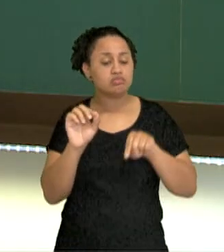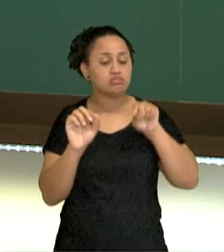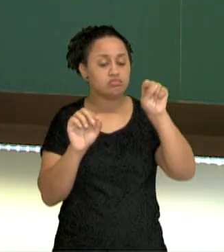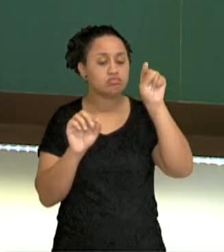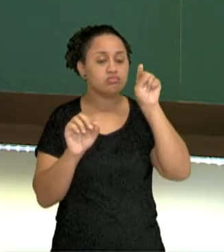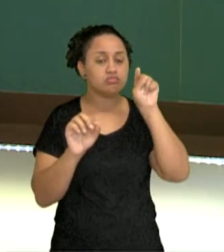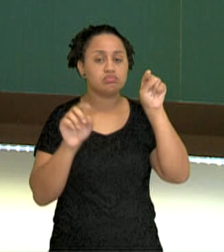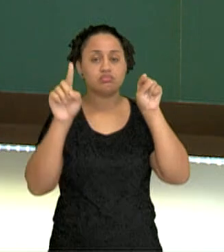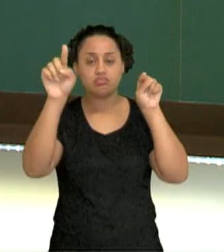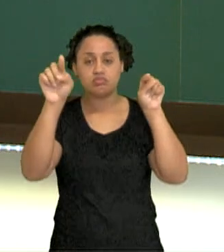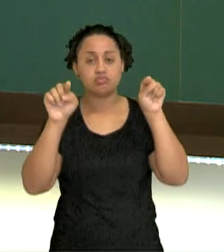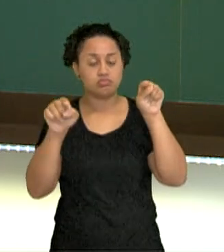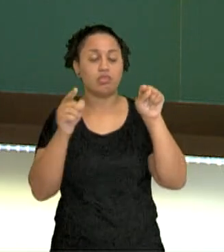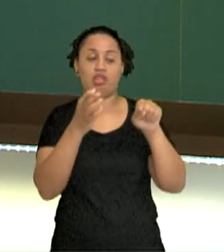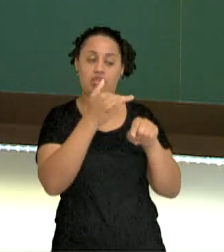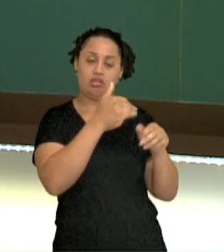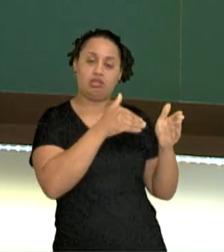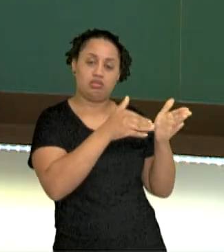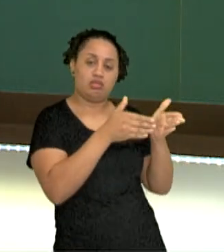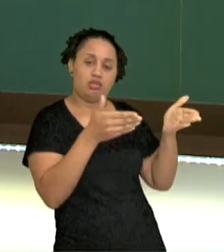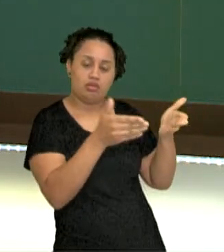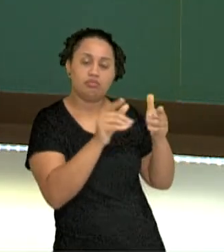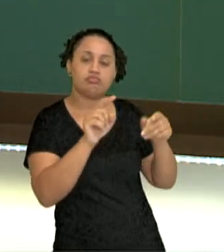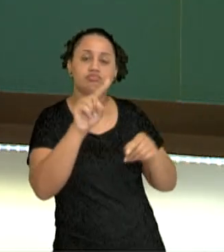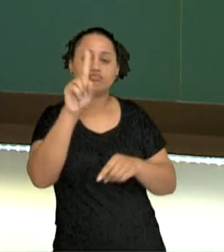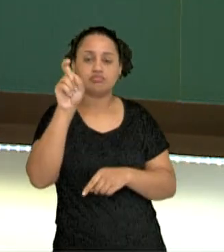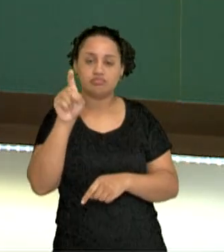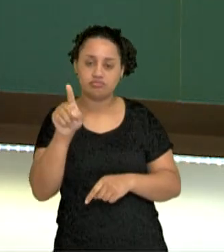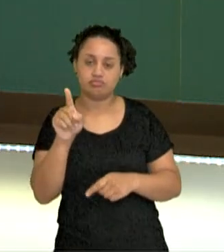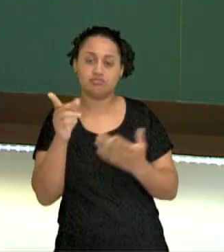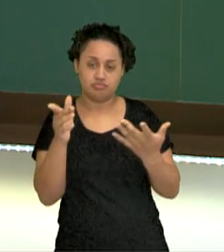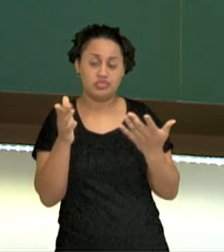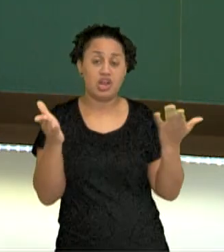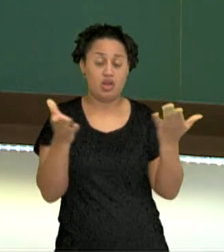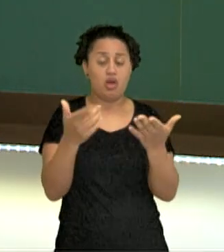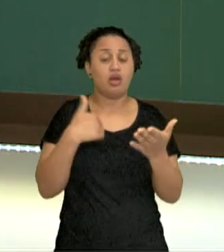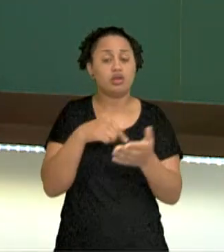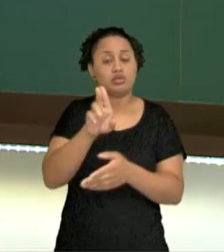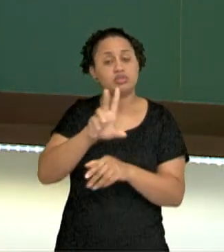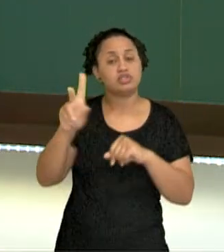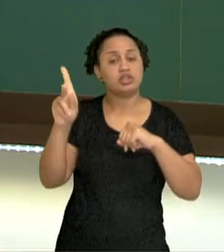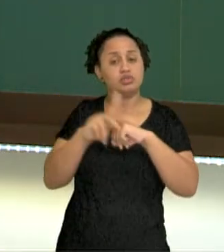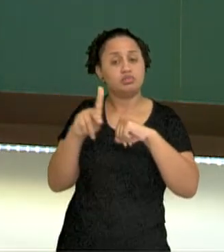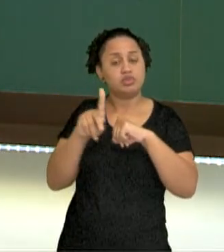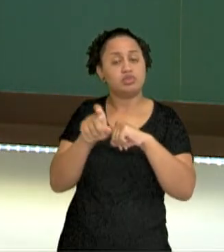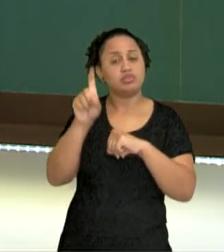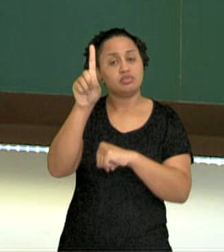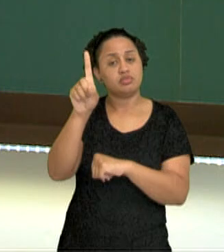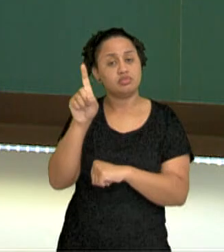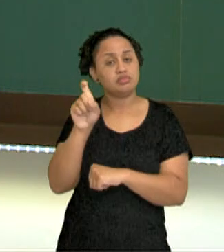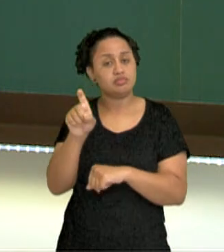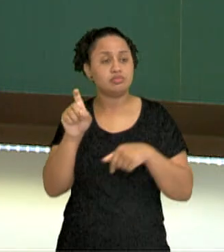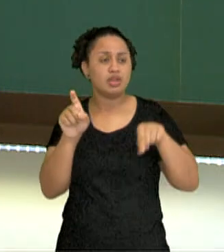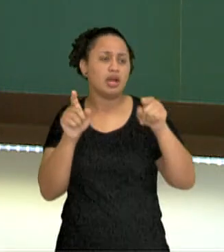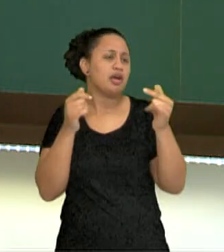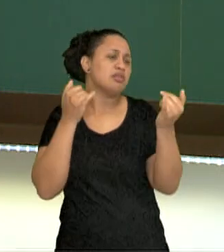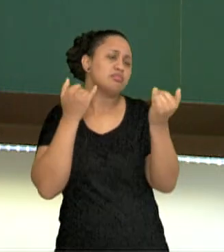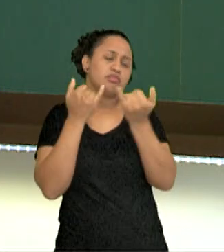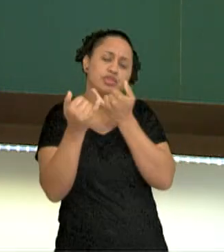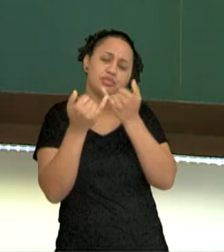Falamos até então sobre os pronomes interrogativos, agora vamos para os exclamativos, que é muito parecido.